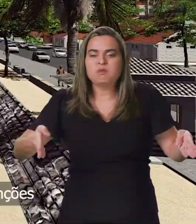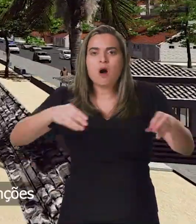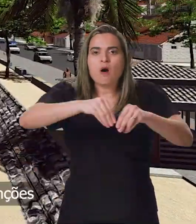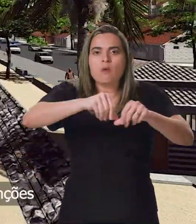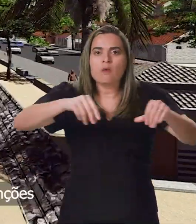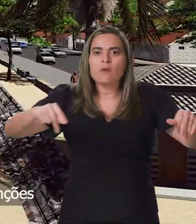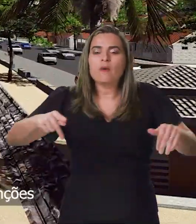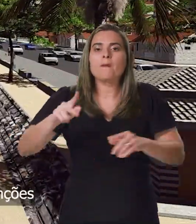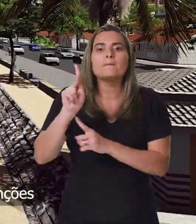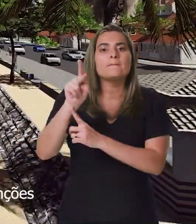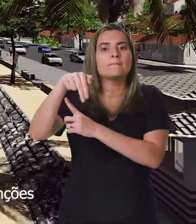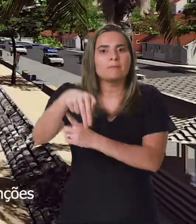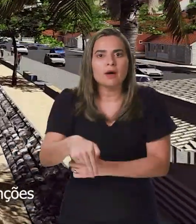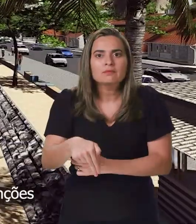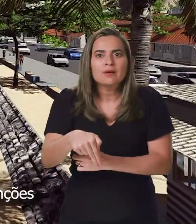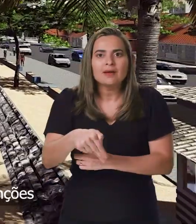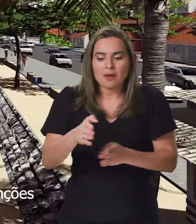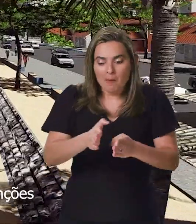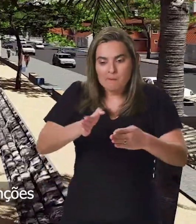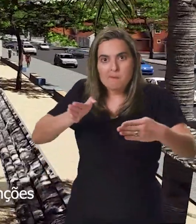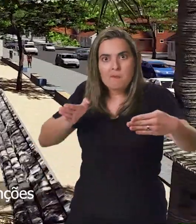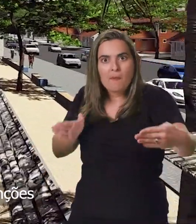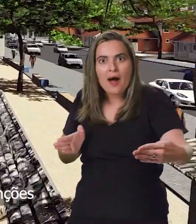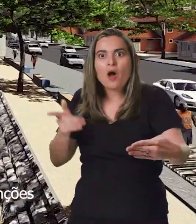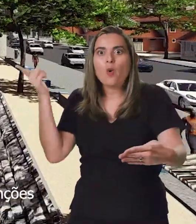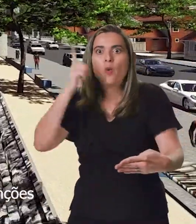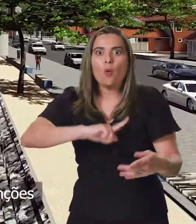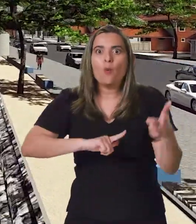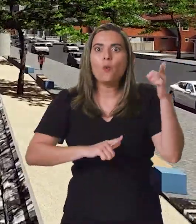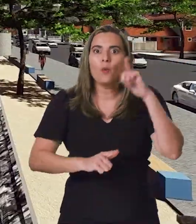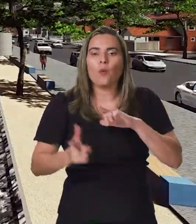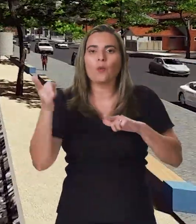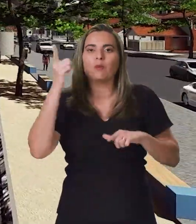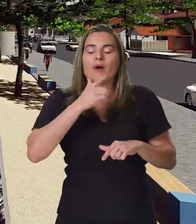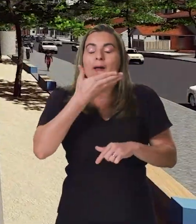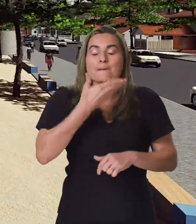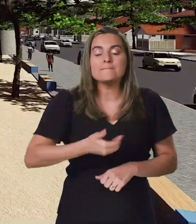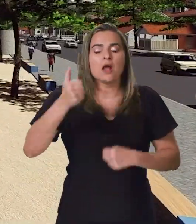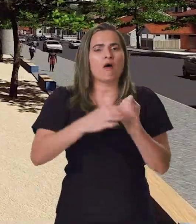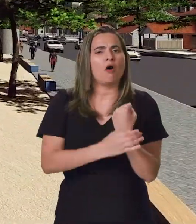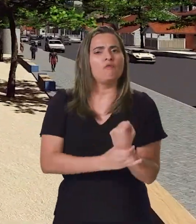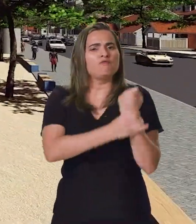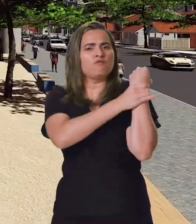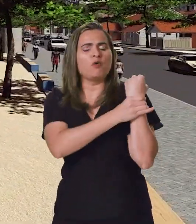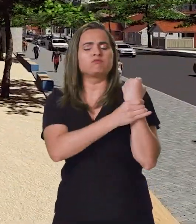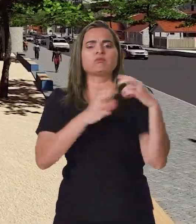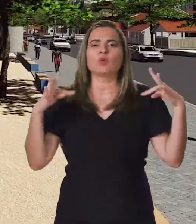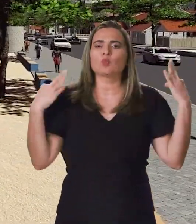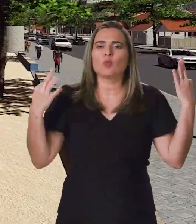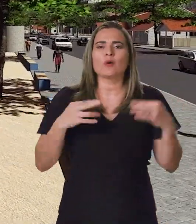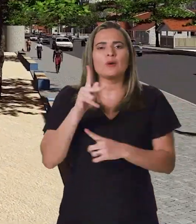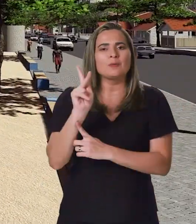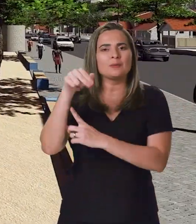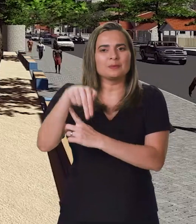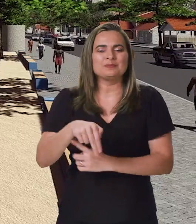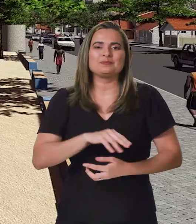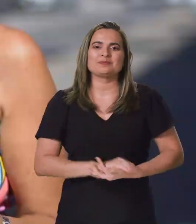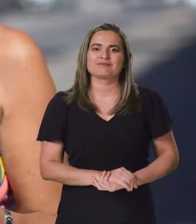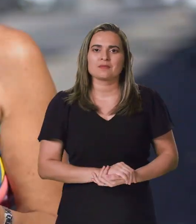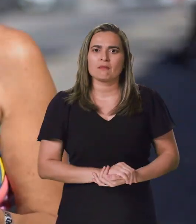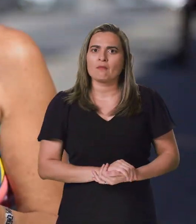Negra, com o alargamento da faixa de areia e outras intervenções para fortalecer nosso principal polo turístico.